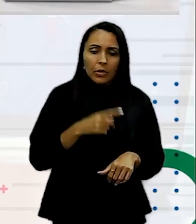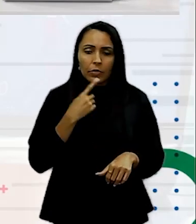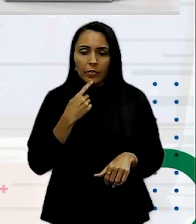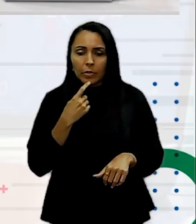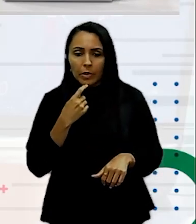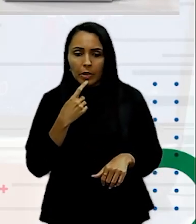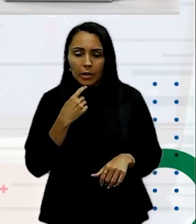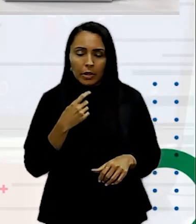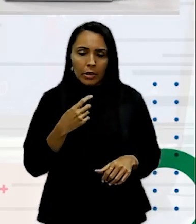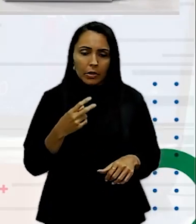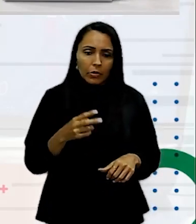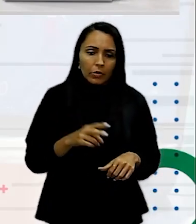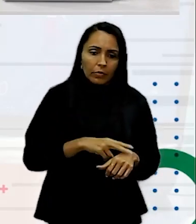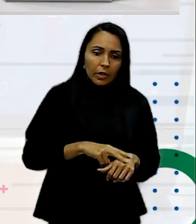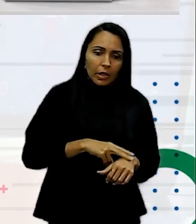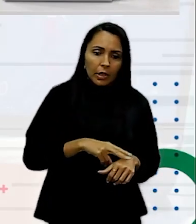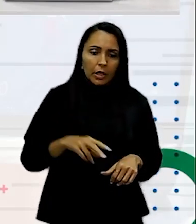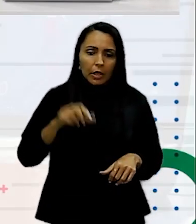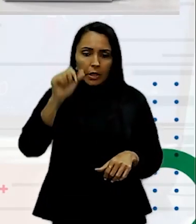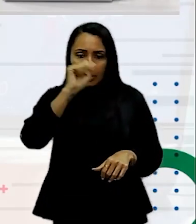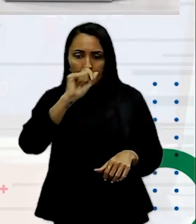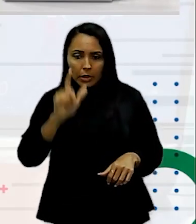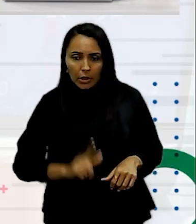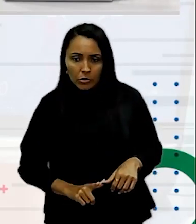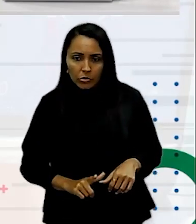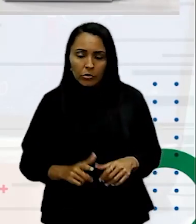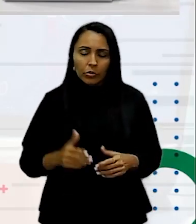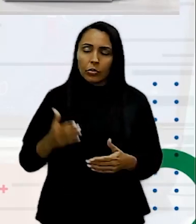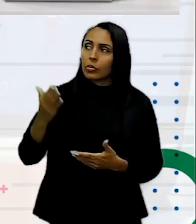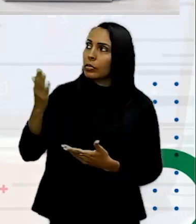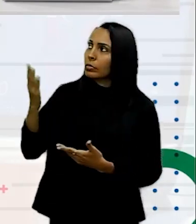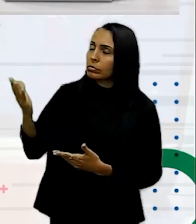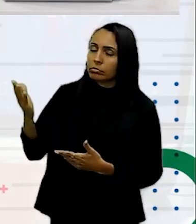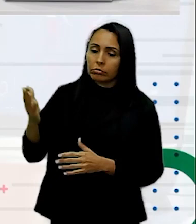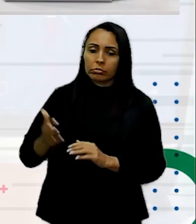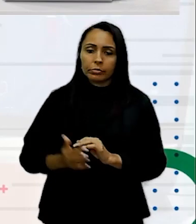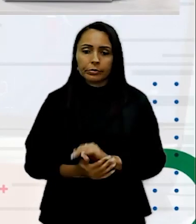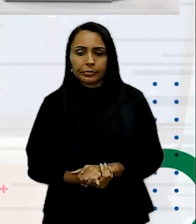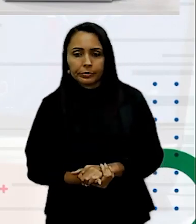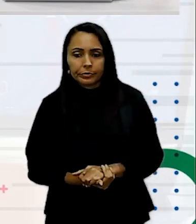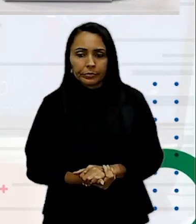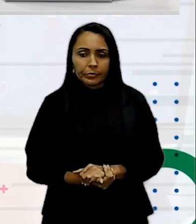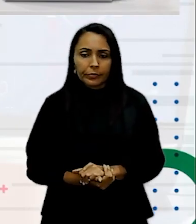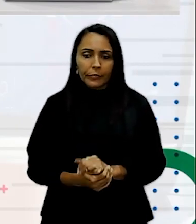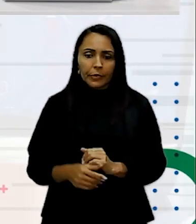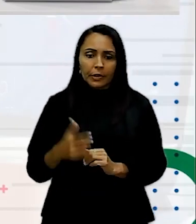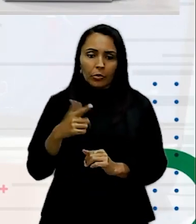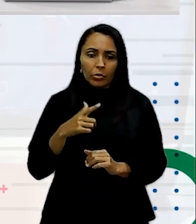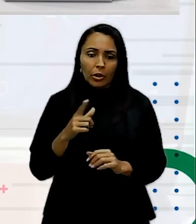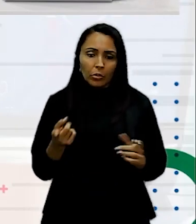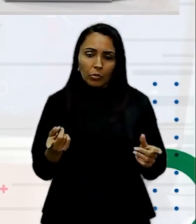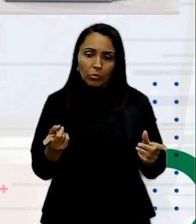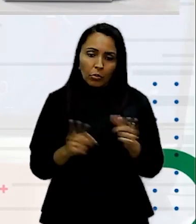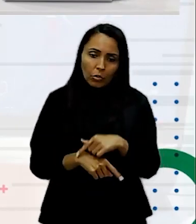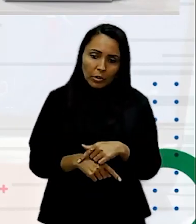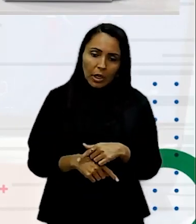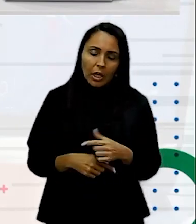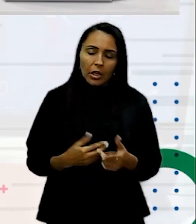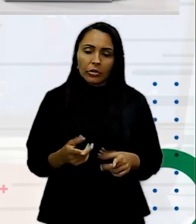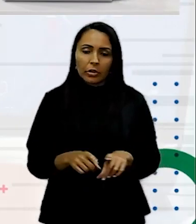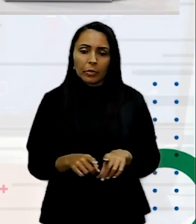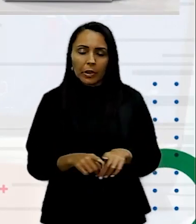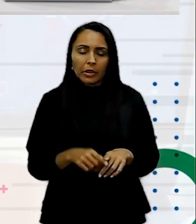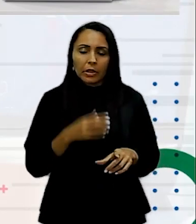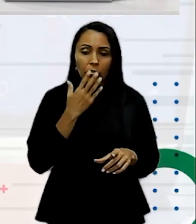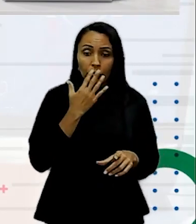Azul Um monte de cor Que não conversam Unas com as outras Não tem Um contraste Em teoria Das cores A gente vai